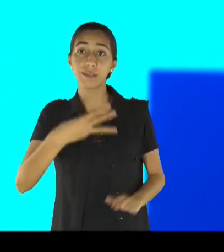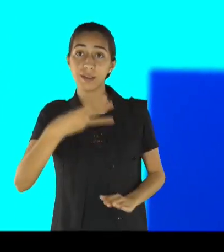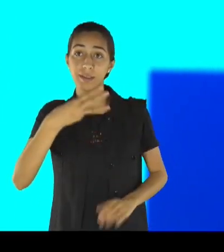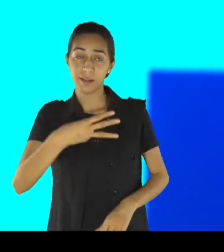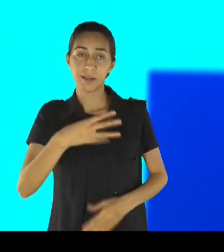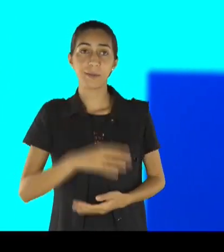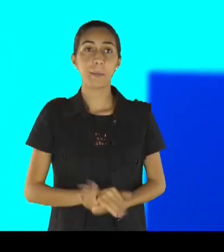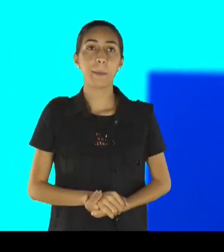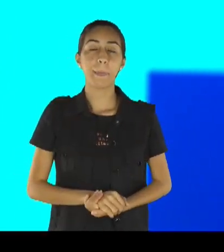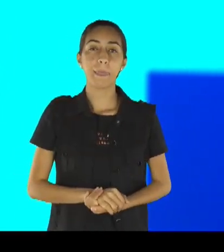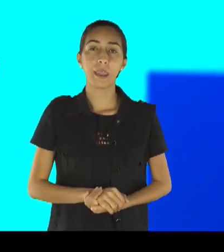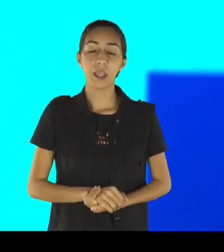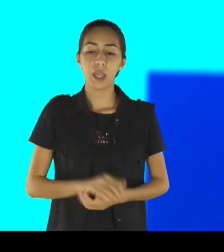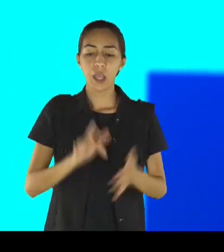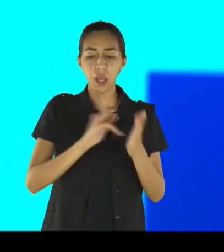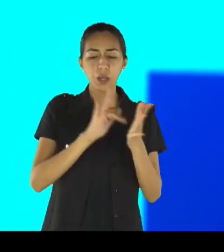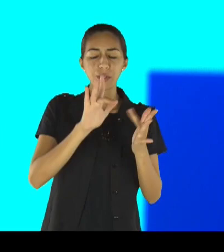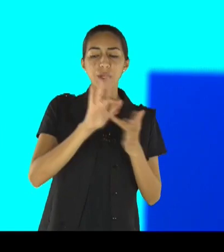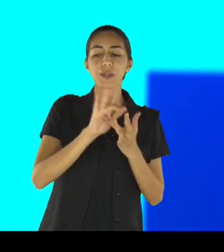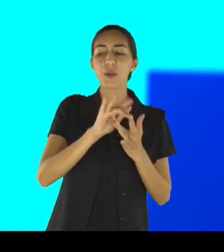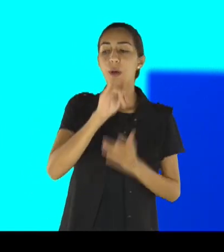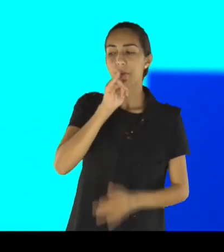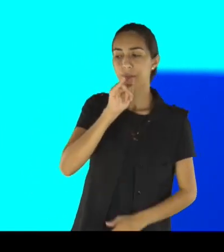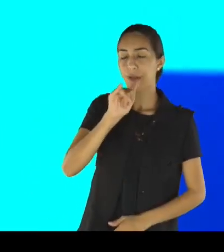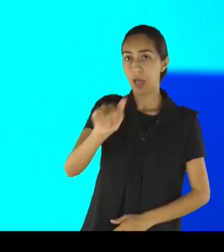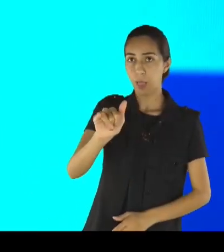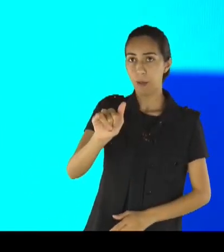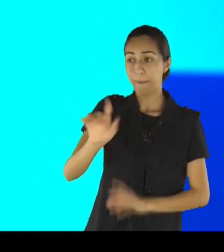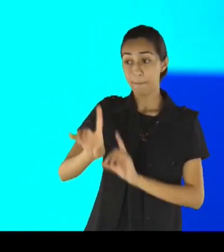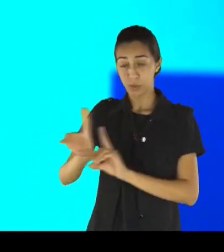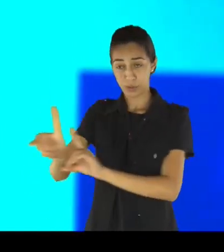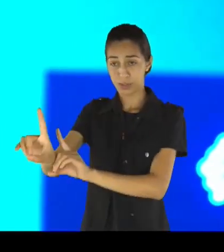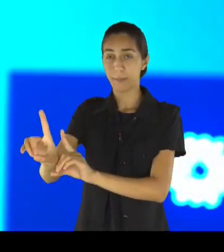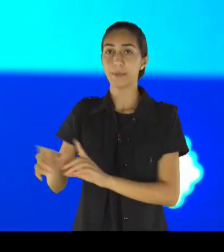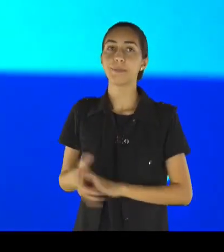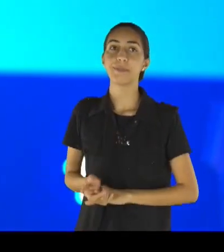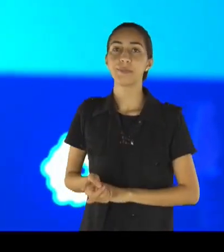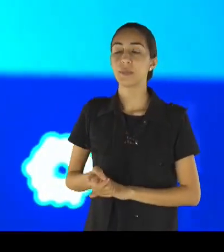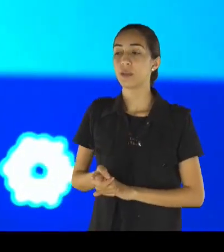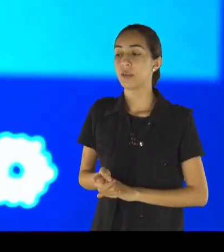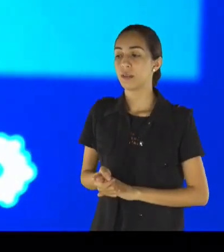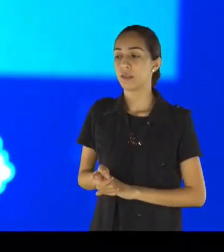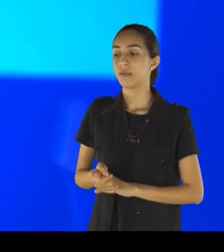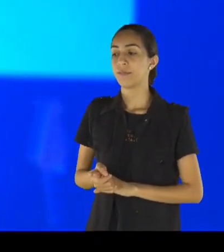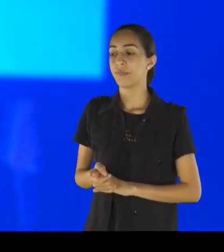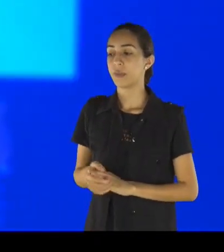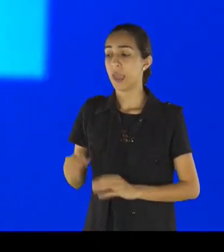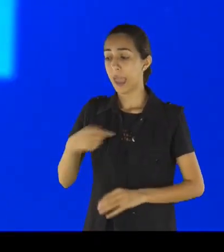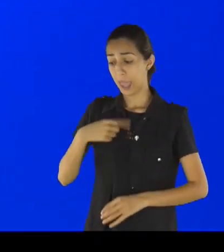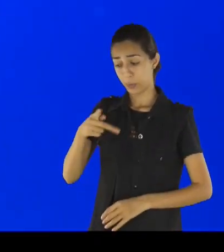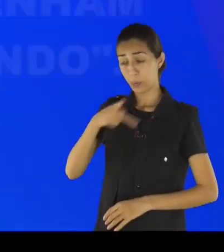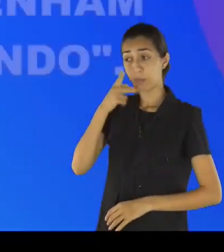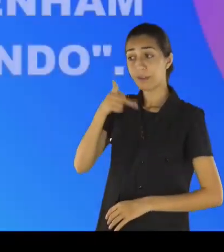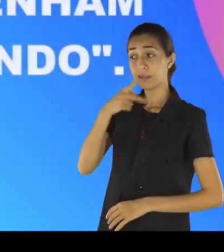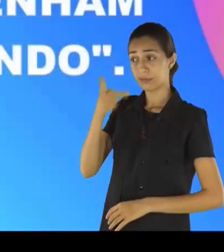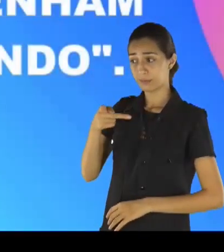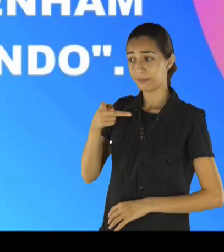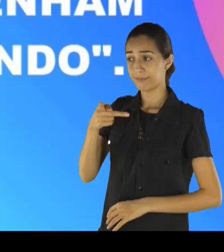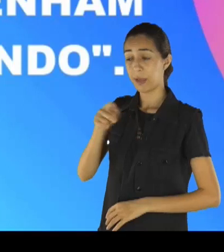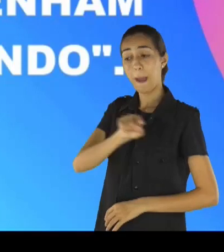tem-vos dito isso, para que em mim, para que em Jesus,